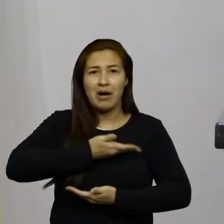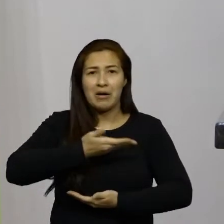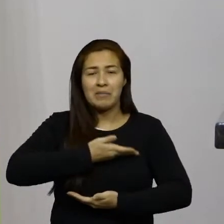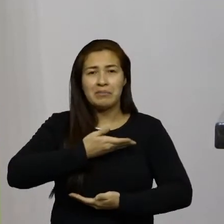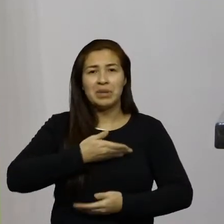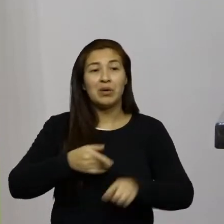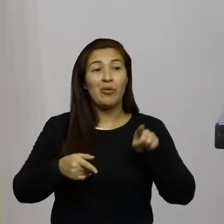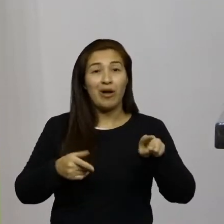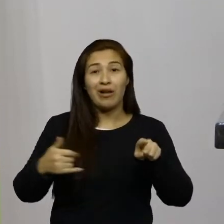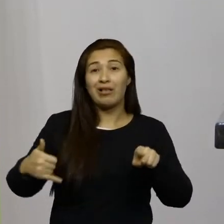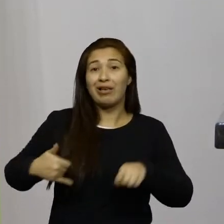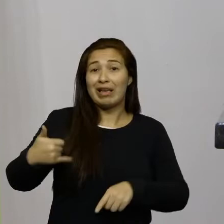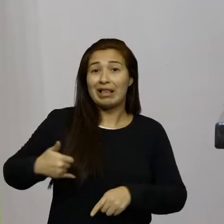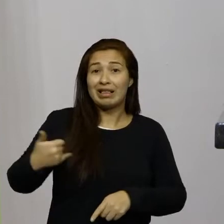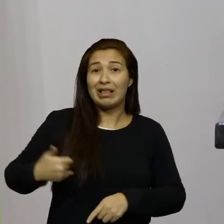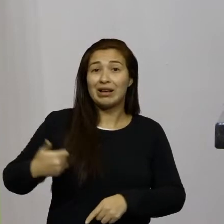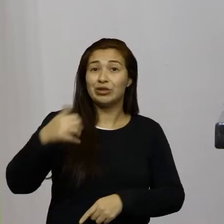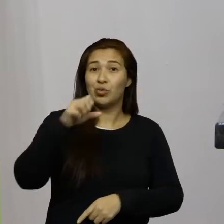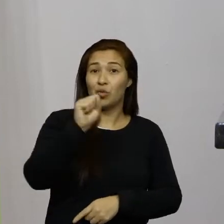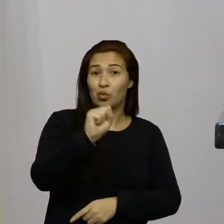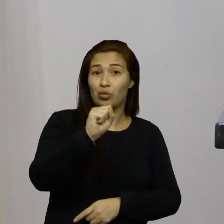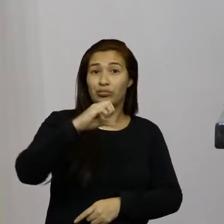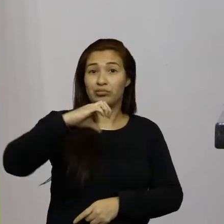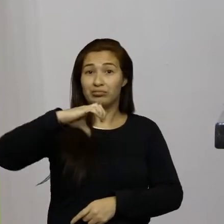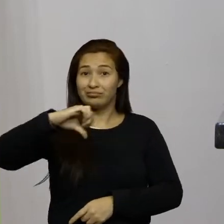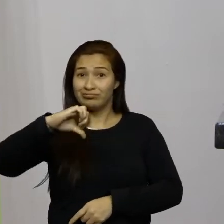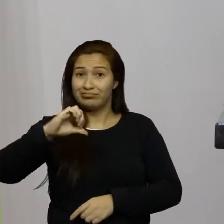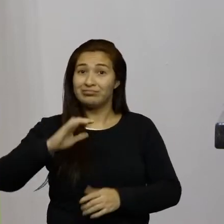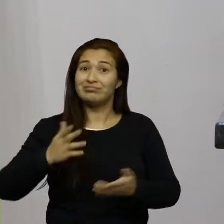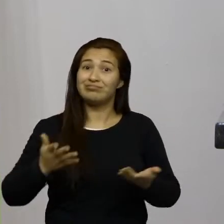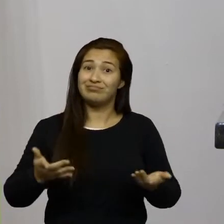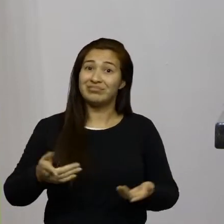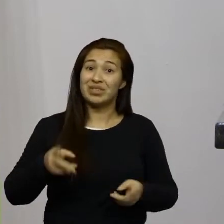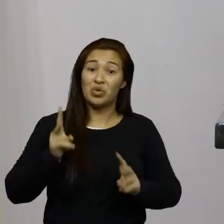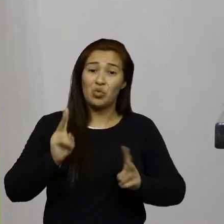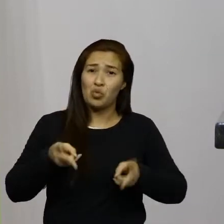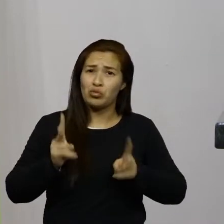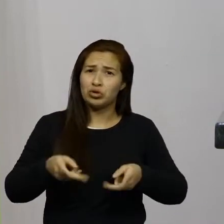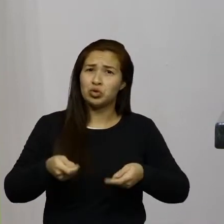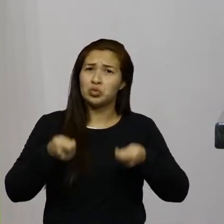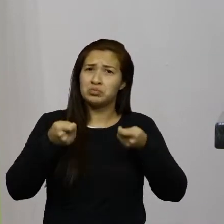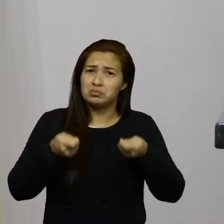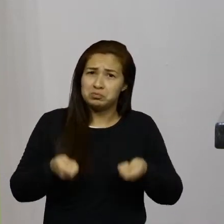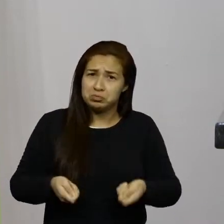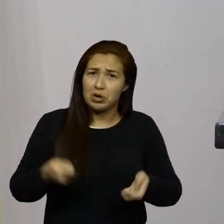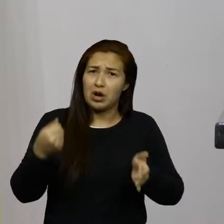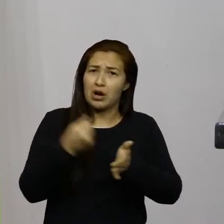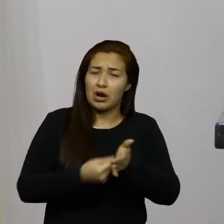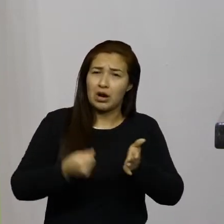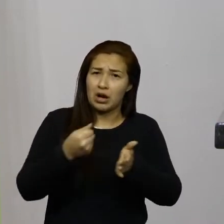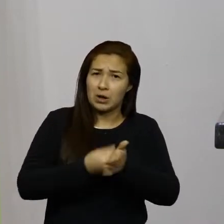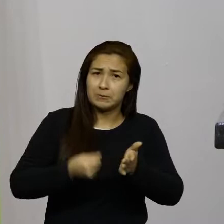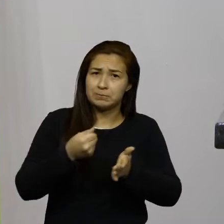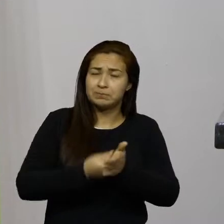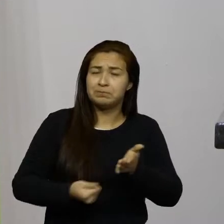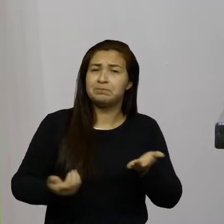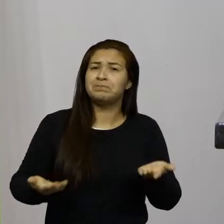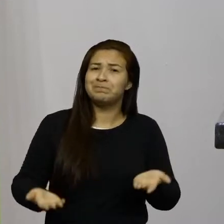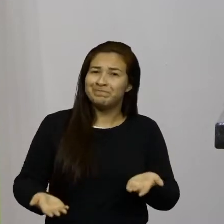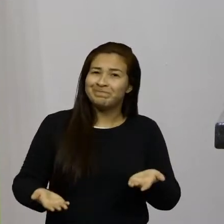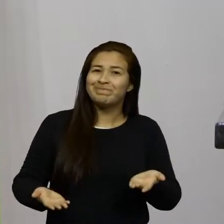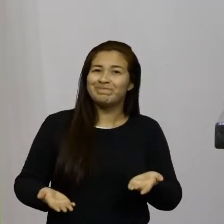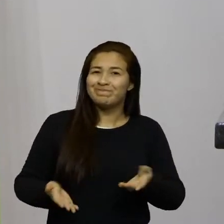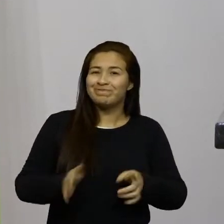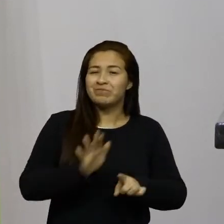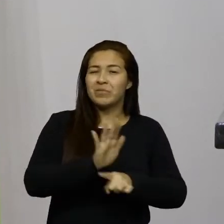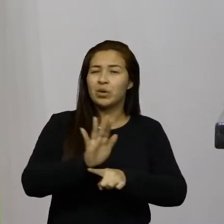seus 89 anos que ainda está lá firme na luta proporcionando através